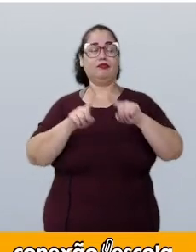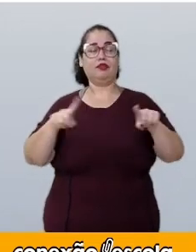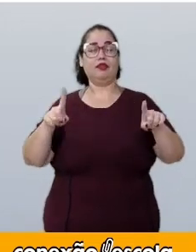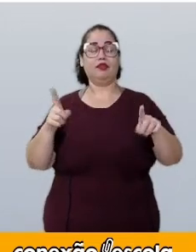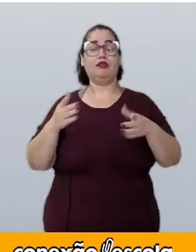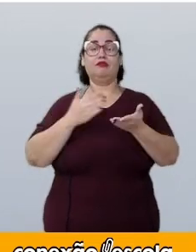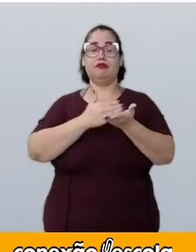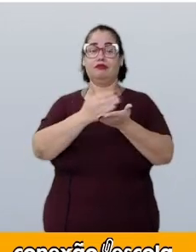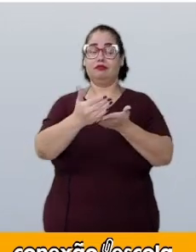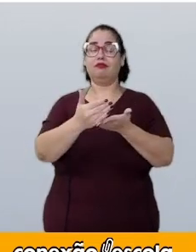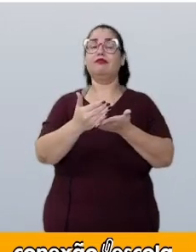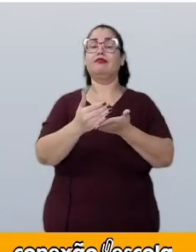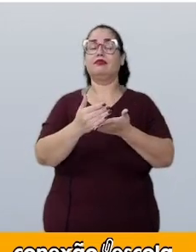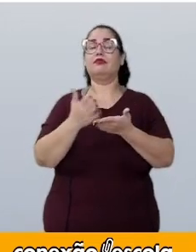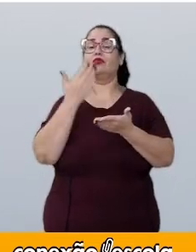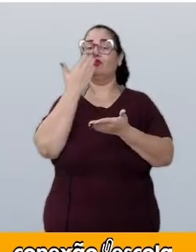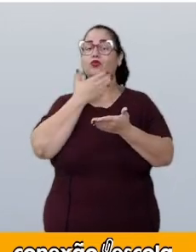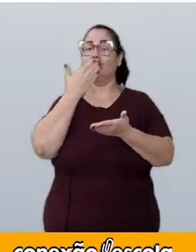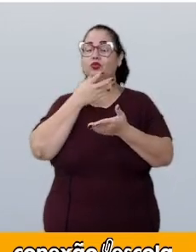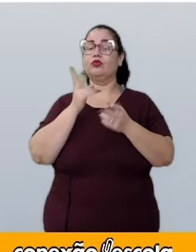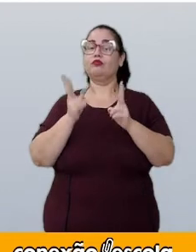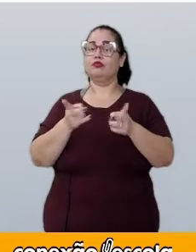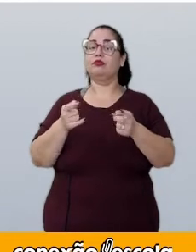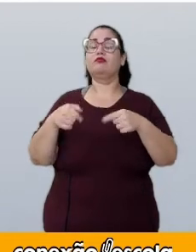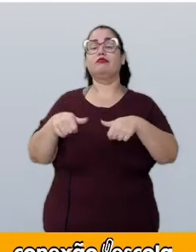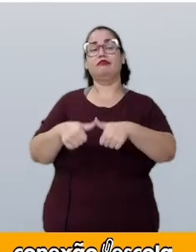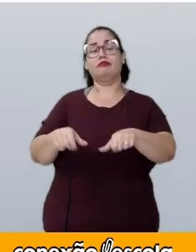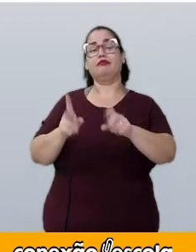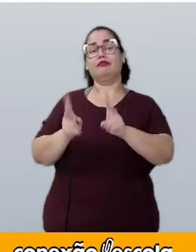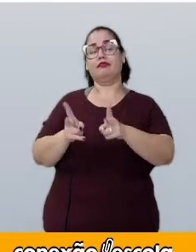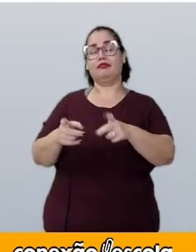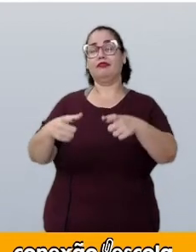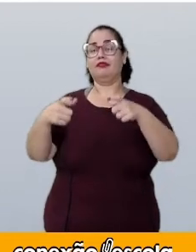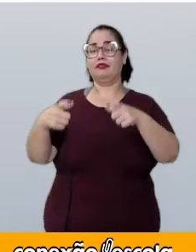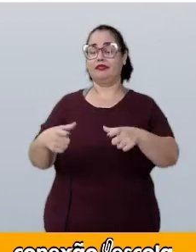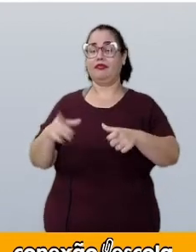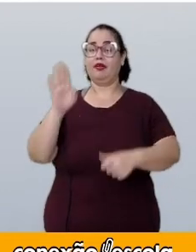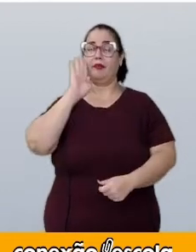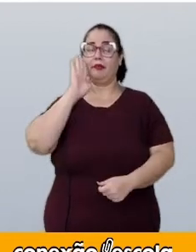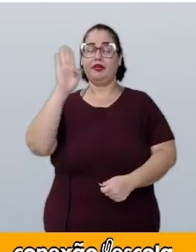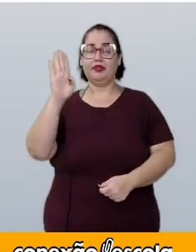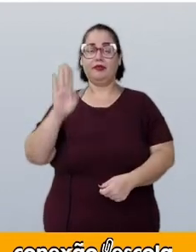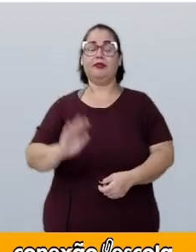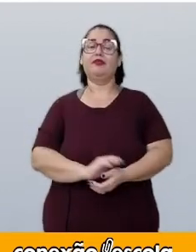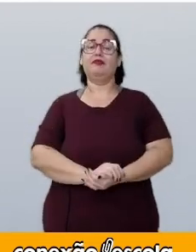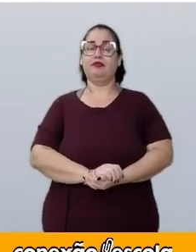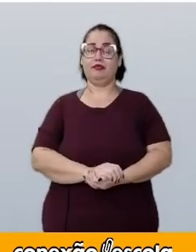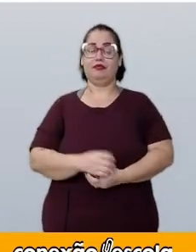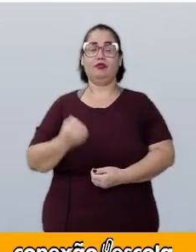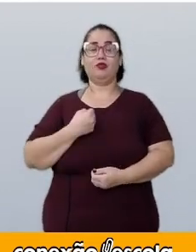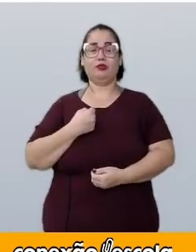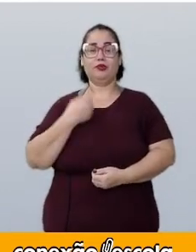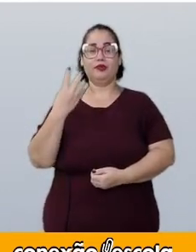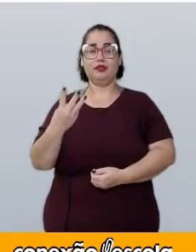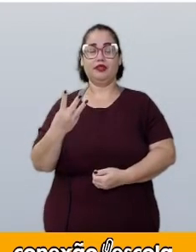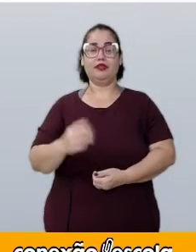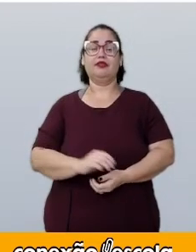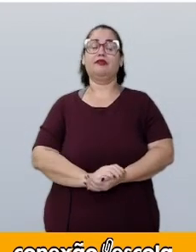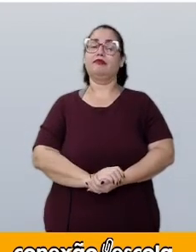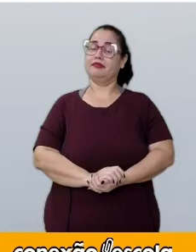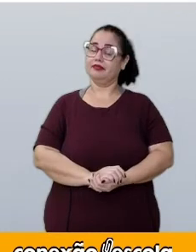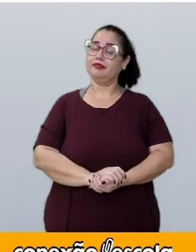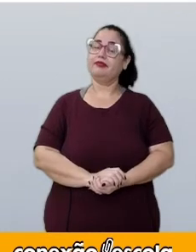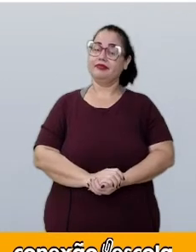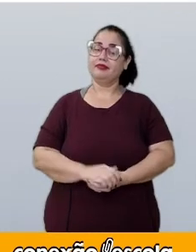entrada e a sobremesa e deixando fixo o prato principal número 3. Dessa